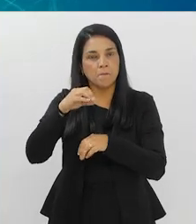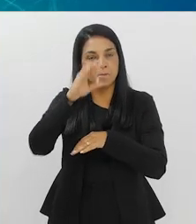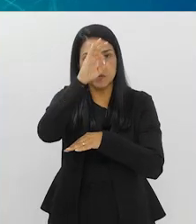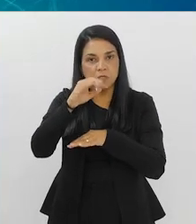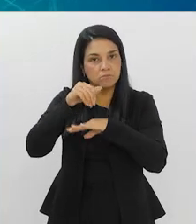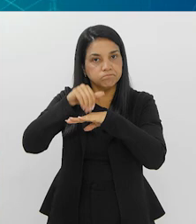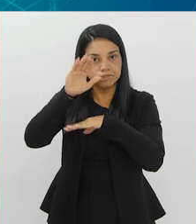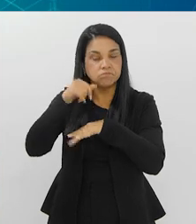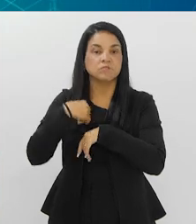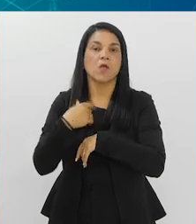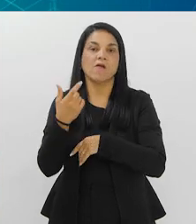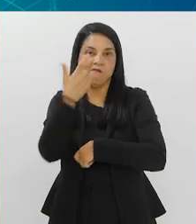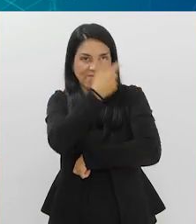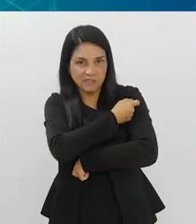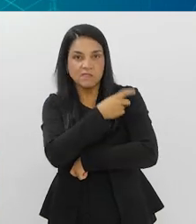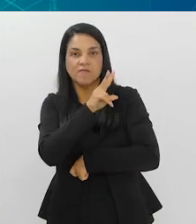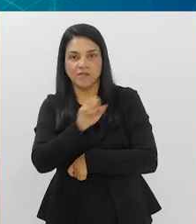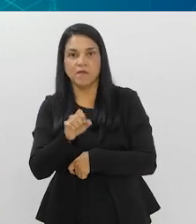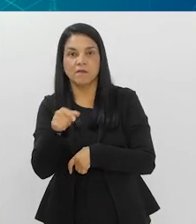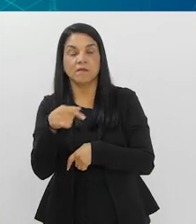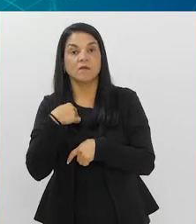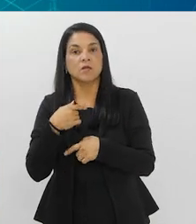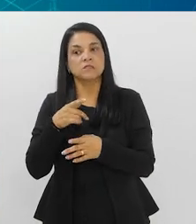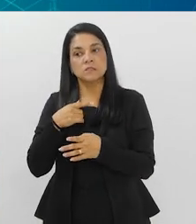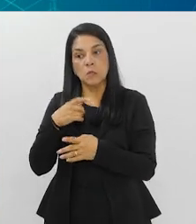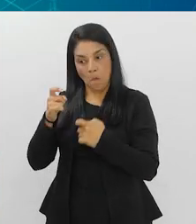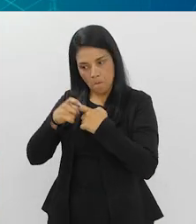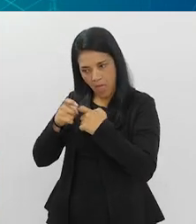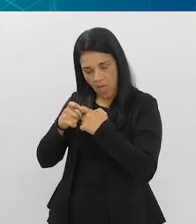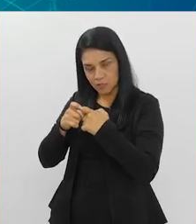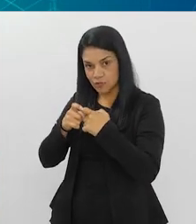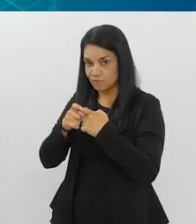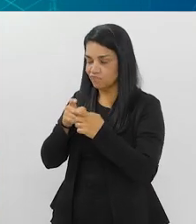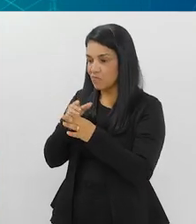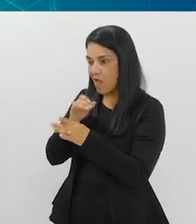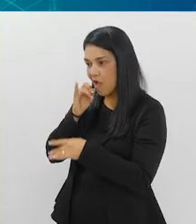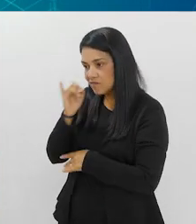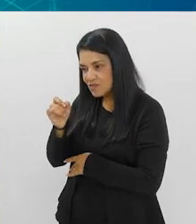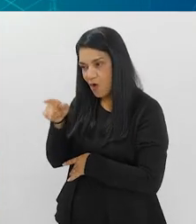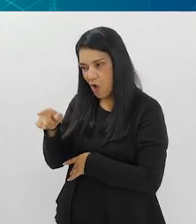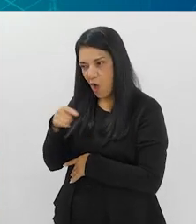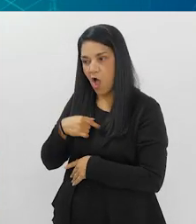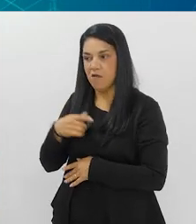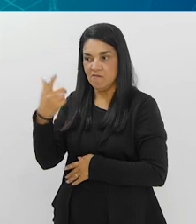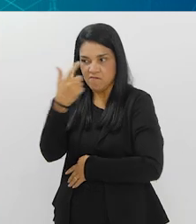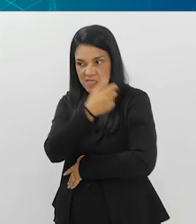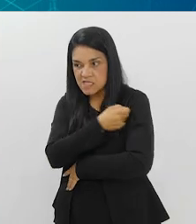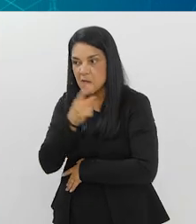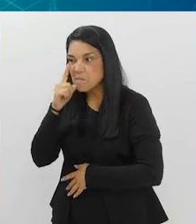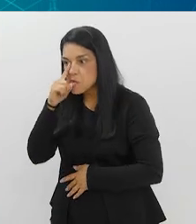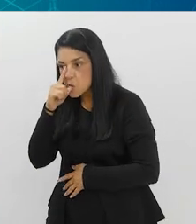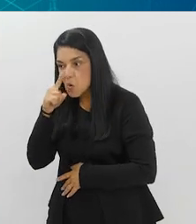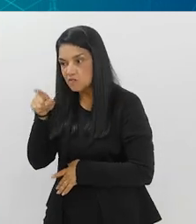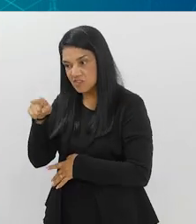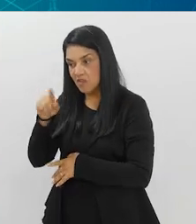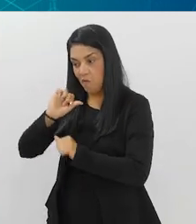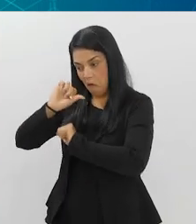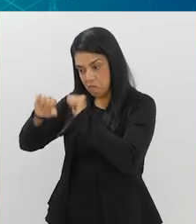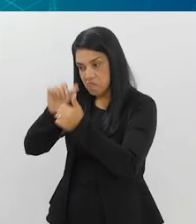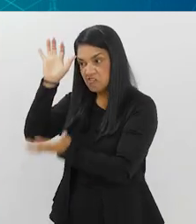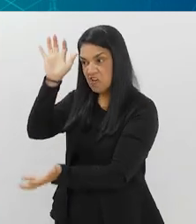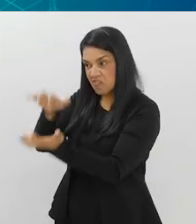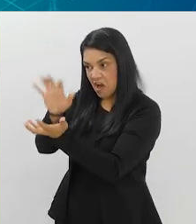90% dos pacientes vão tomar vacina. Agora, se o médico chega para o paciente e fala assim, ó, isso aí é perigoso, você vai virar